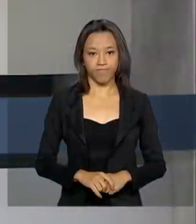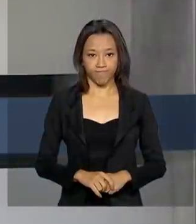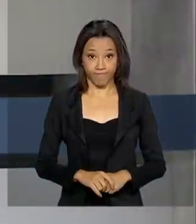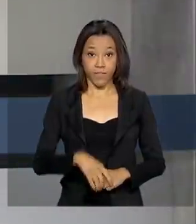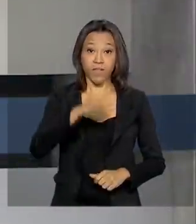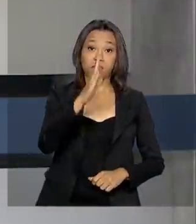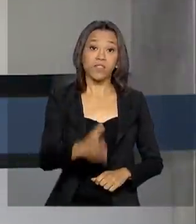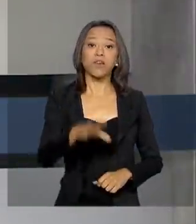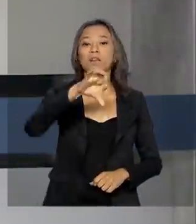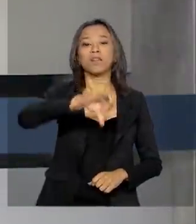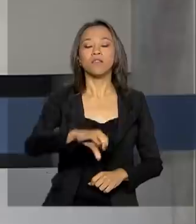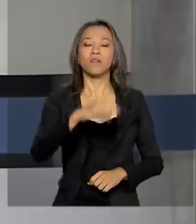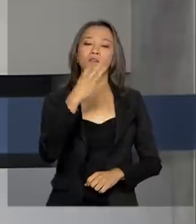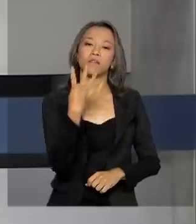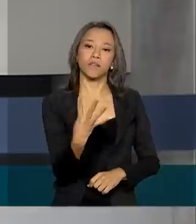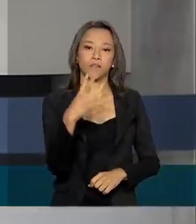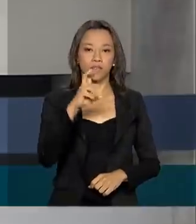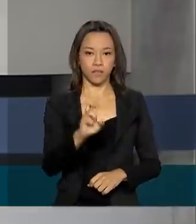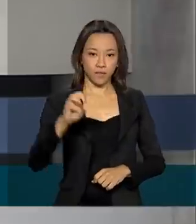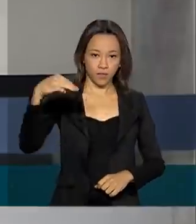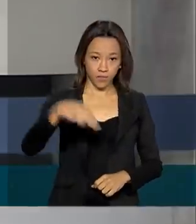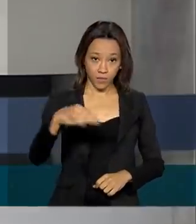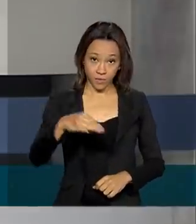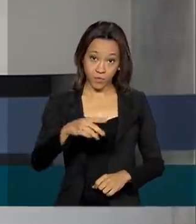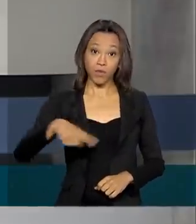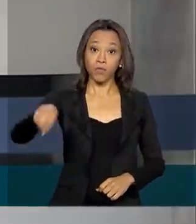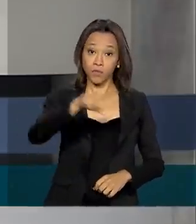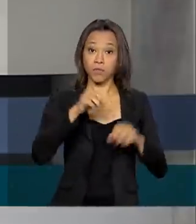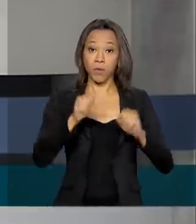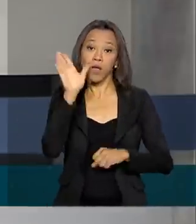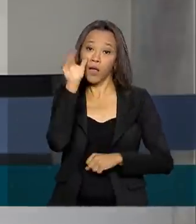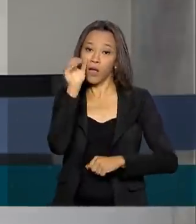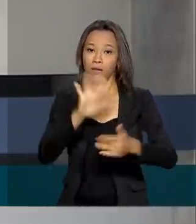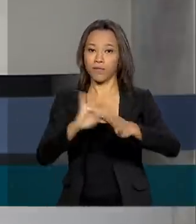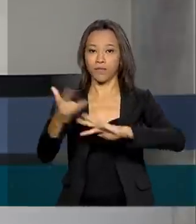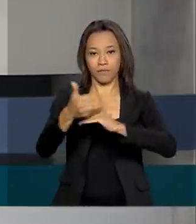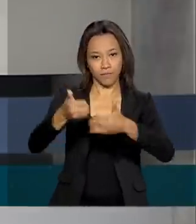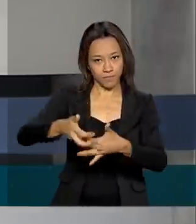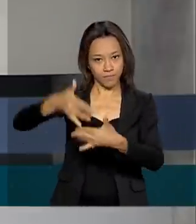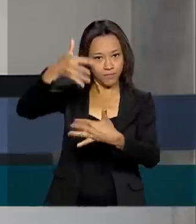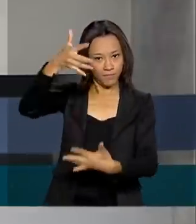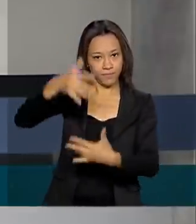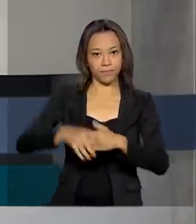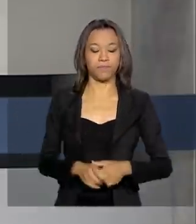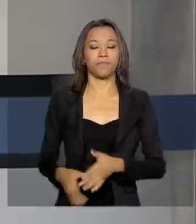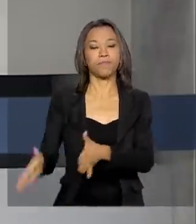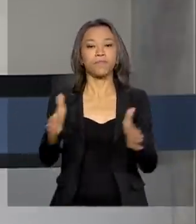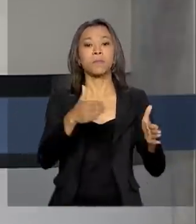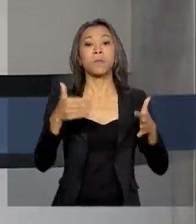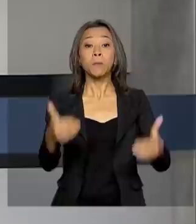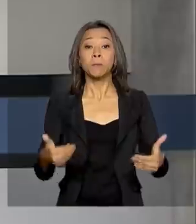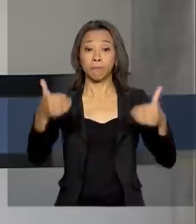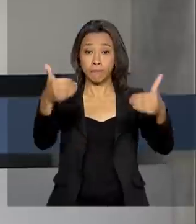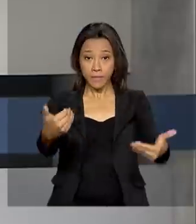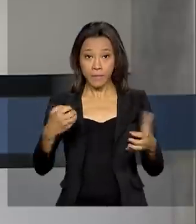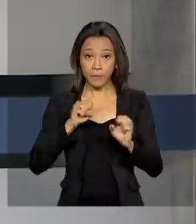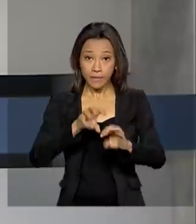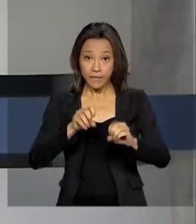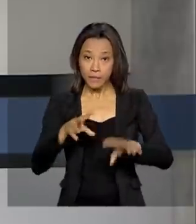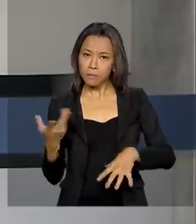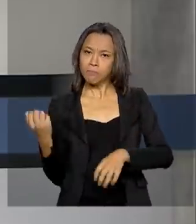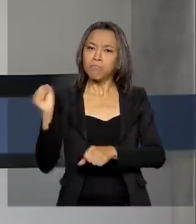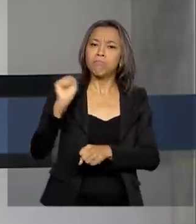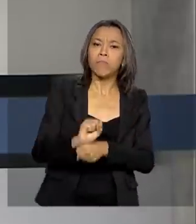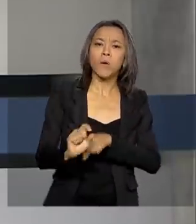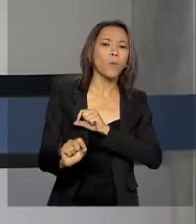São 9 horas e 45 minutos, estamos ao vivo também pelas redes sociais. O Ministério da Educação suspendeu